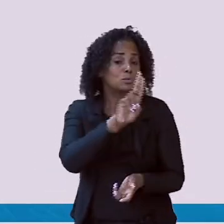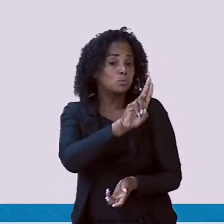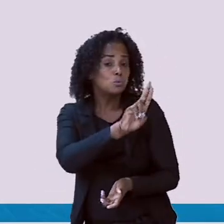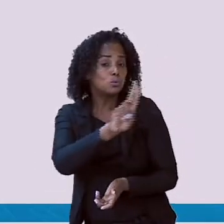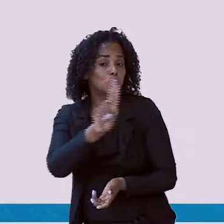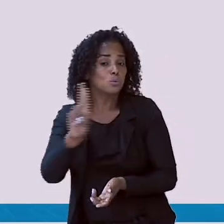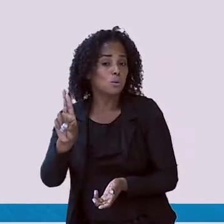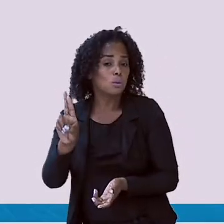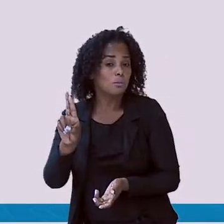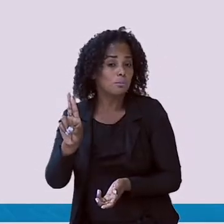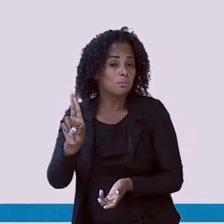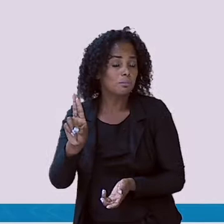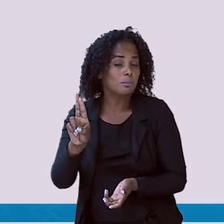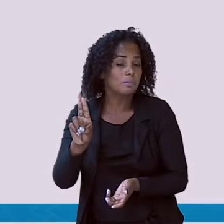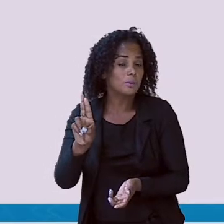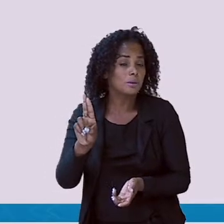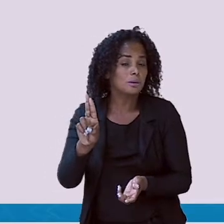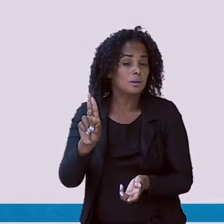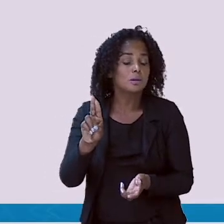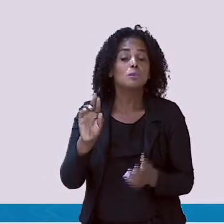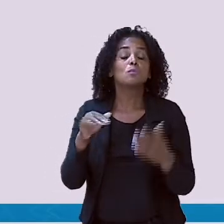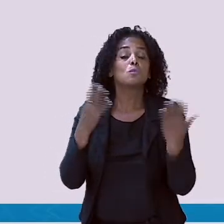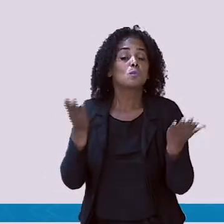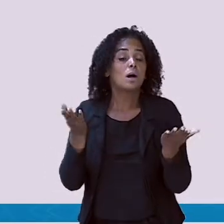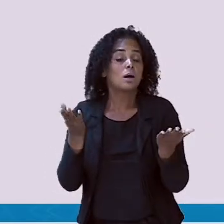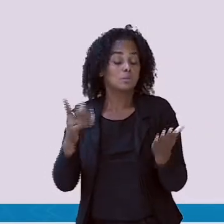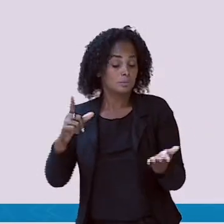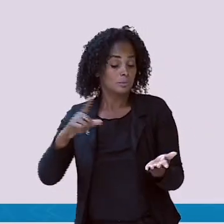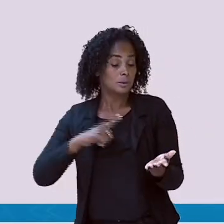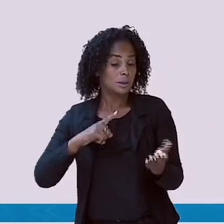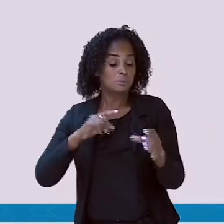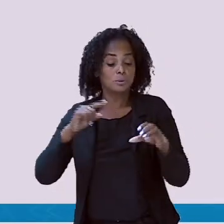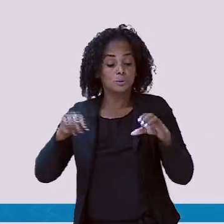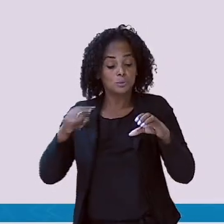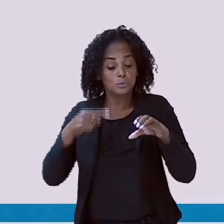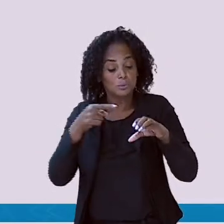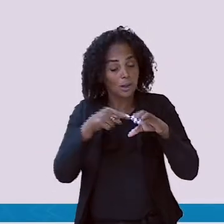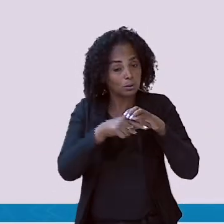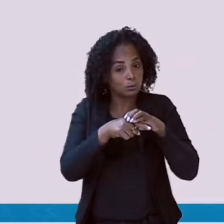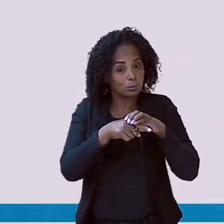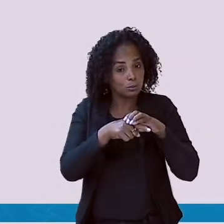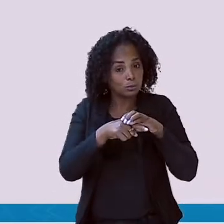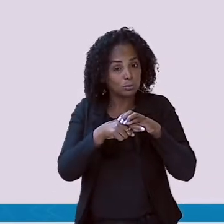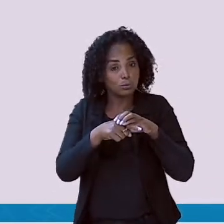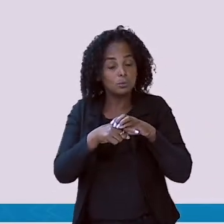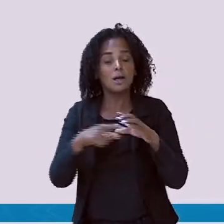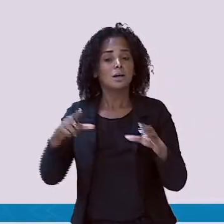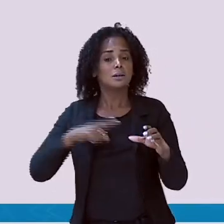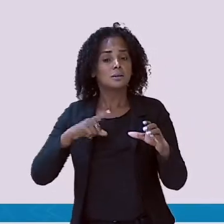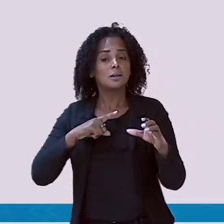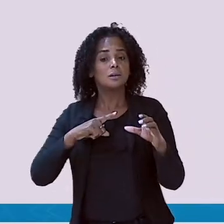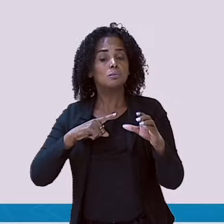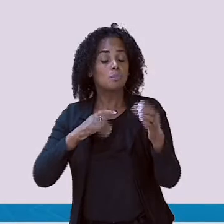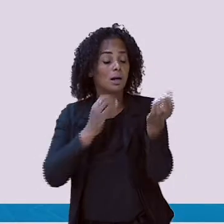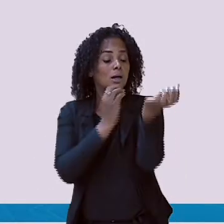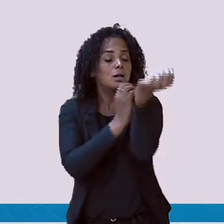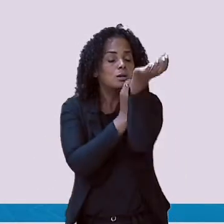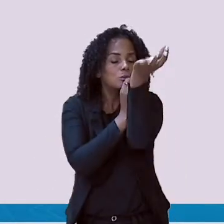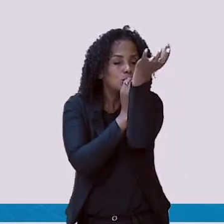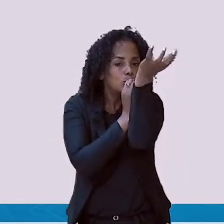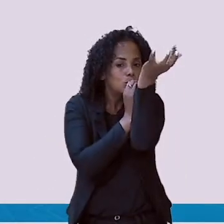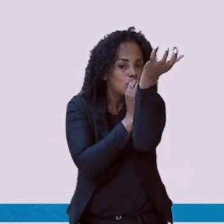Nós temos aqui um tatu, uma tuba. Você sabe o que é uma tuba?